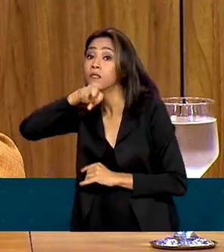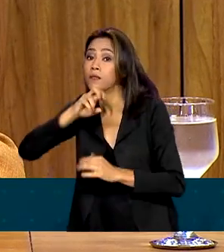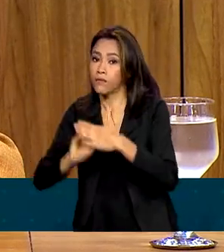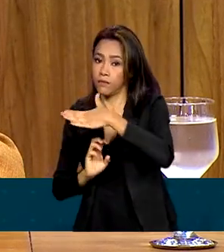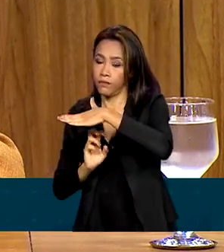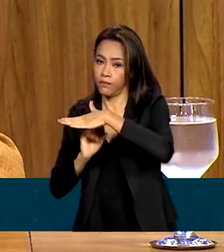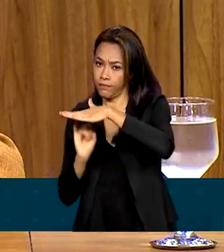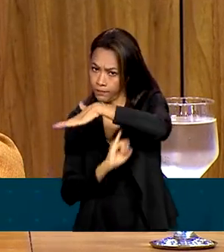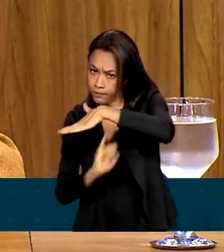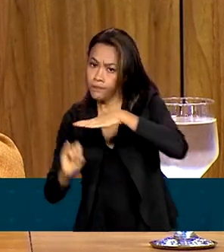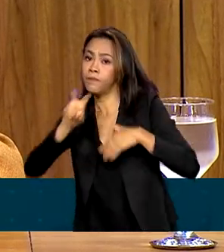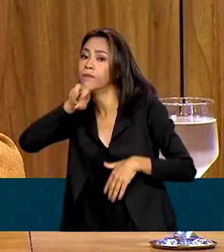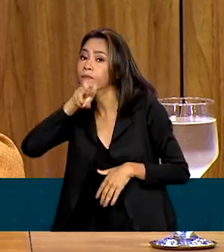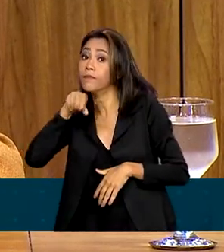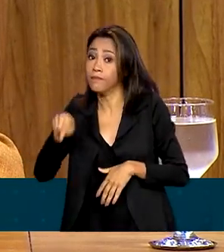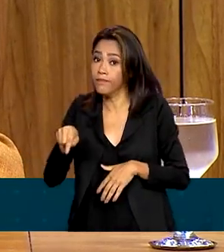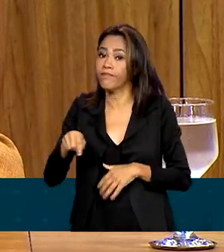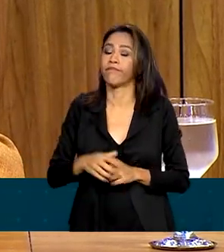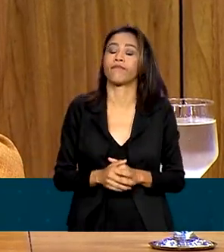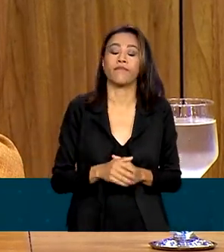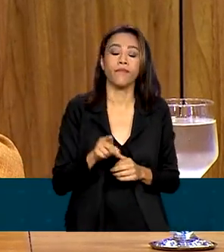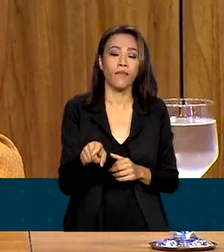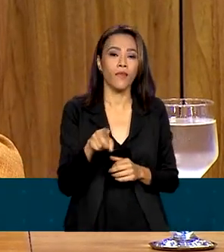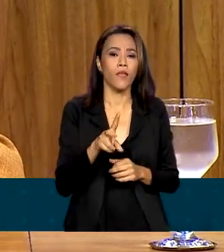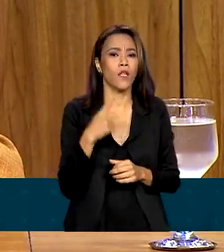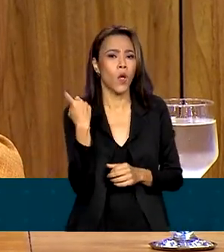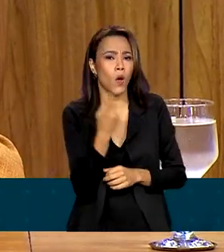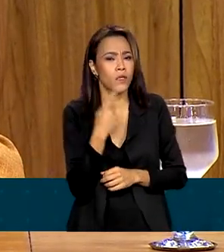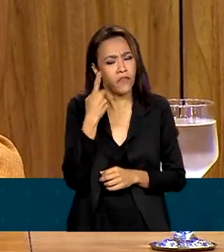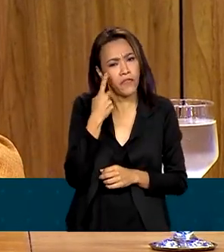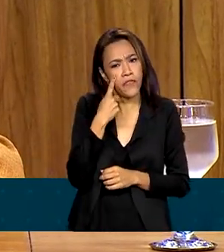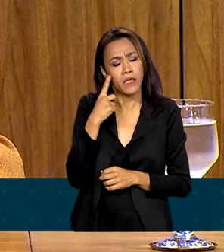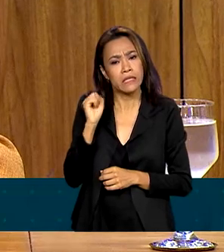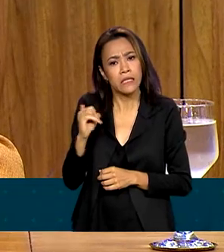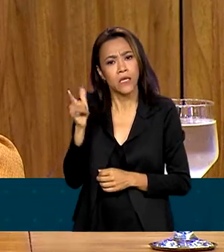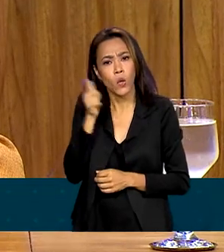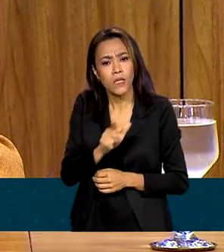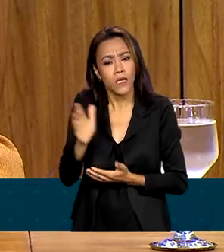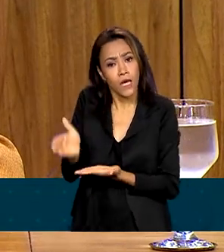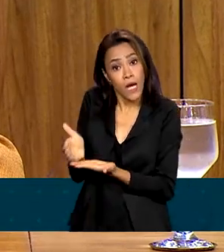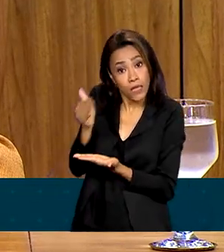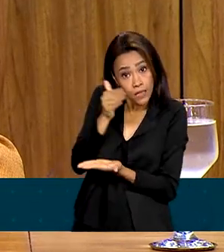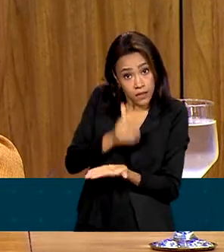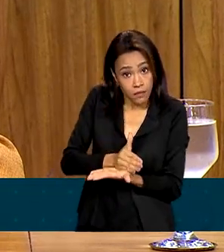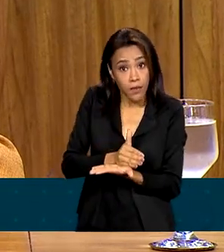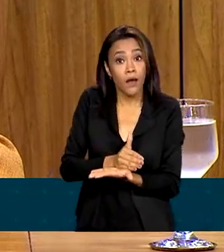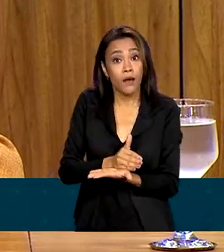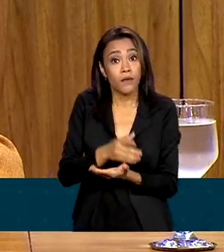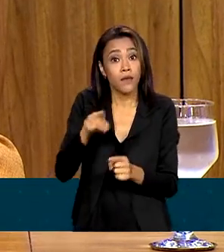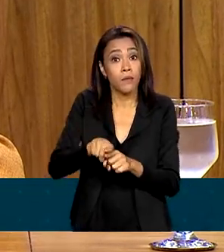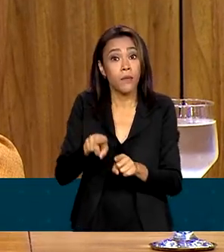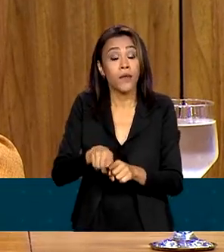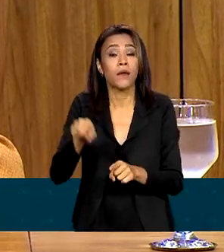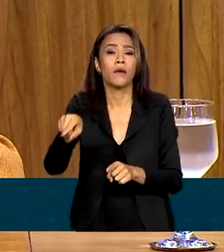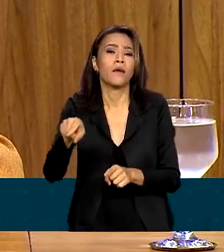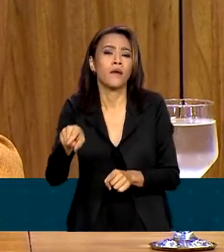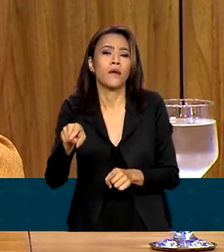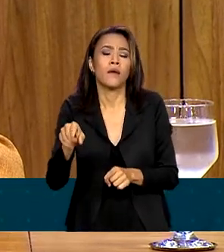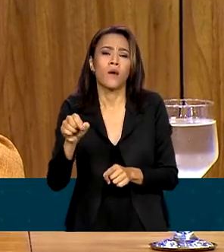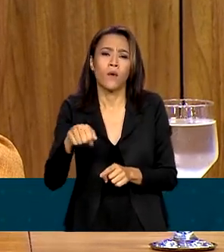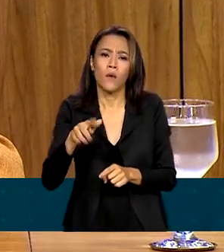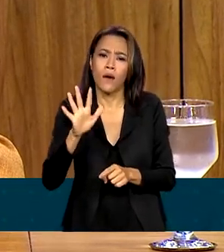O que nós estamos fazendo é vendo antecipação no tempo mais breve com a Pfizer. Já